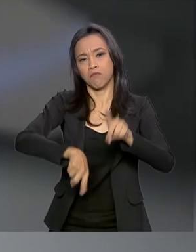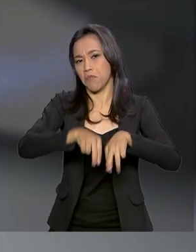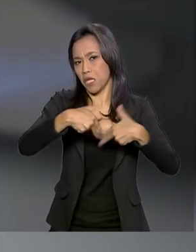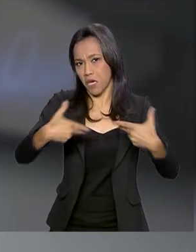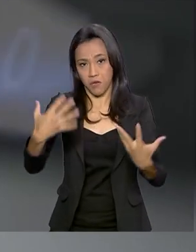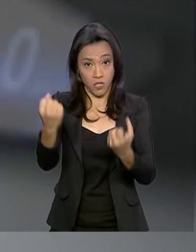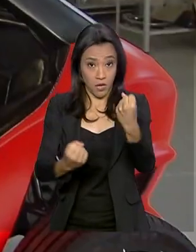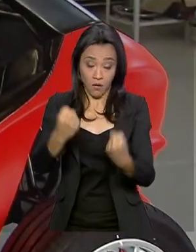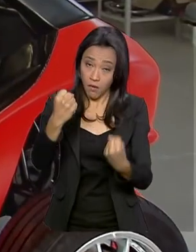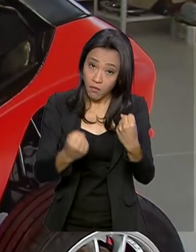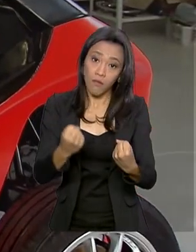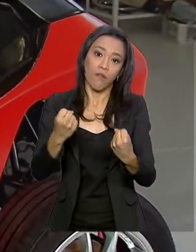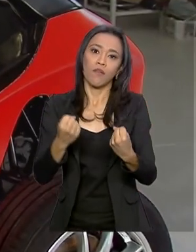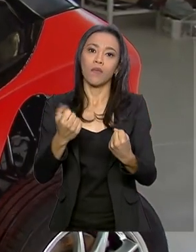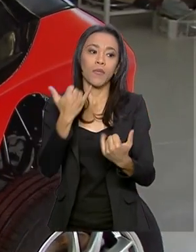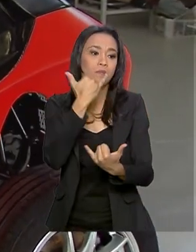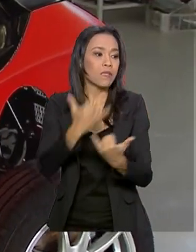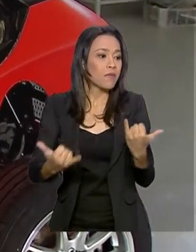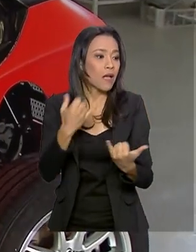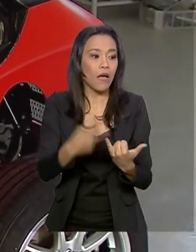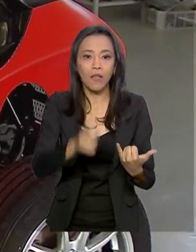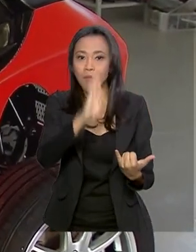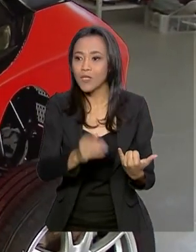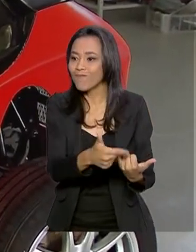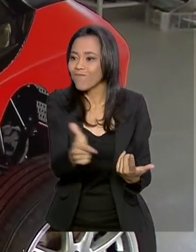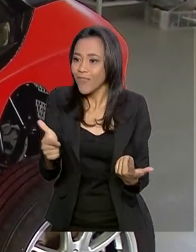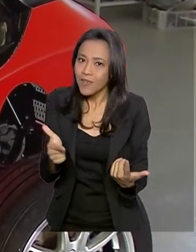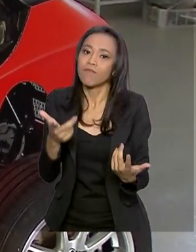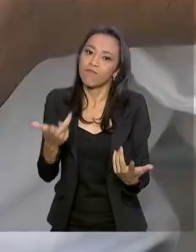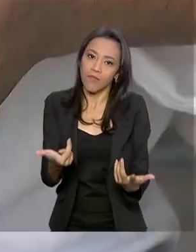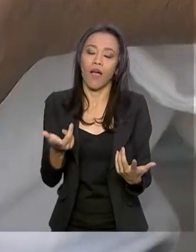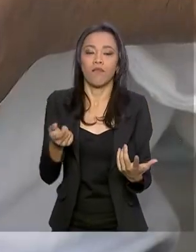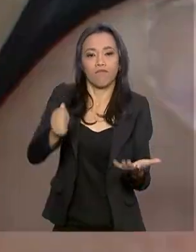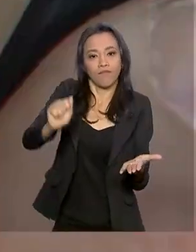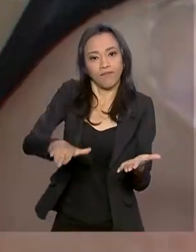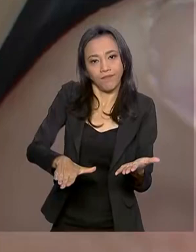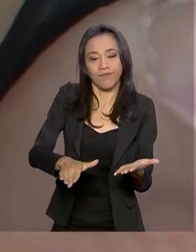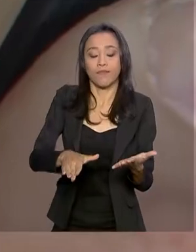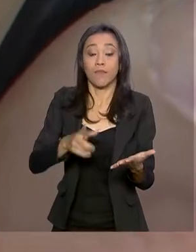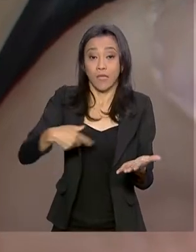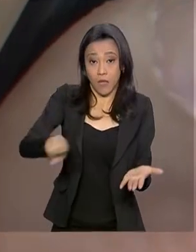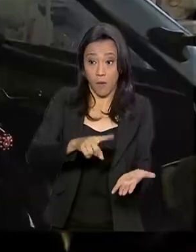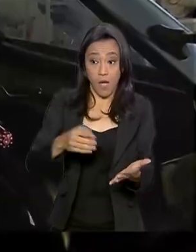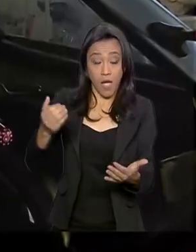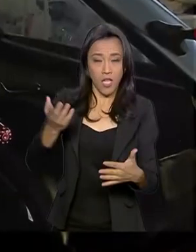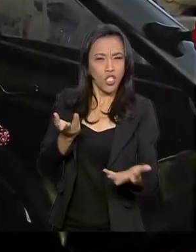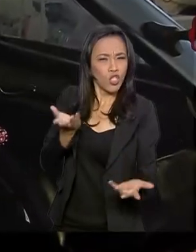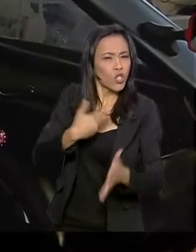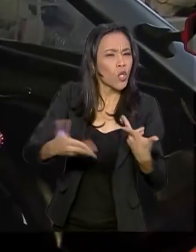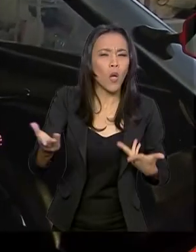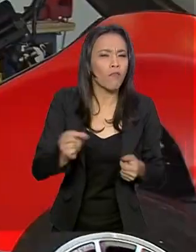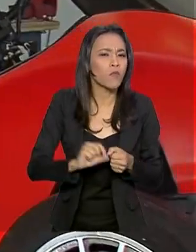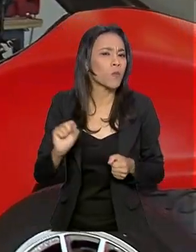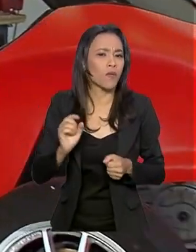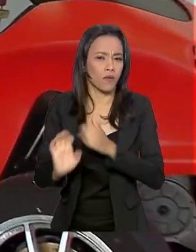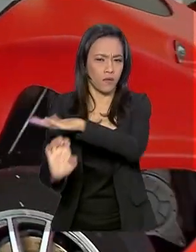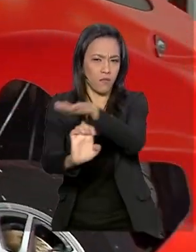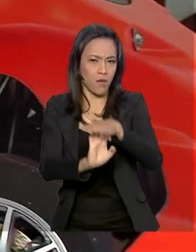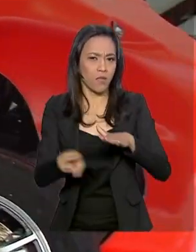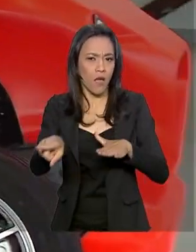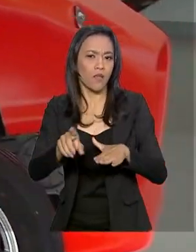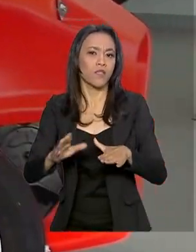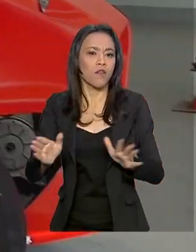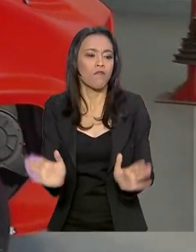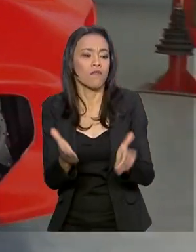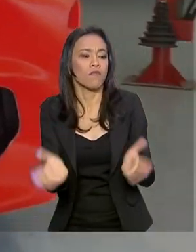tem produto similar aqui no Brasil. Em troca, as empresas devem fomentar e oferecer programas